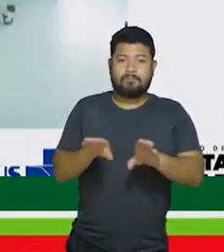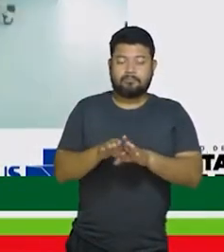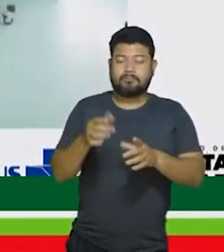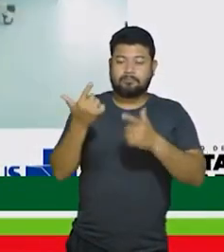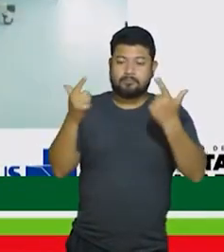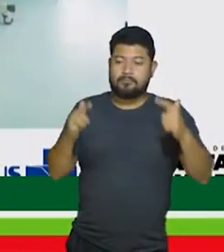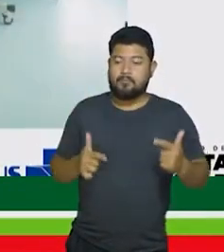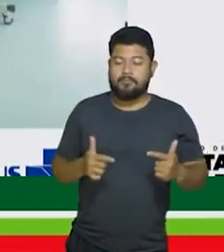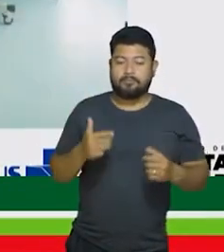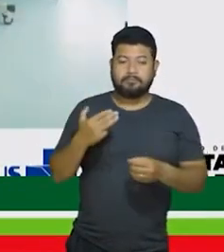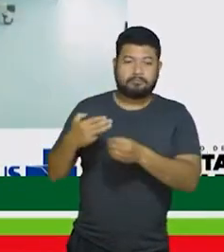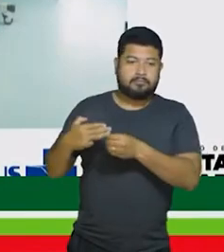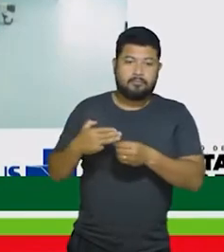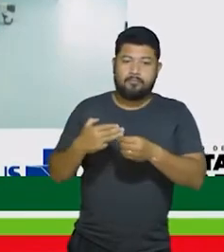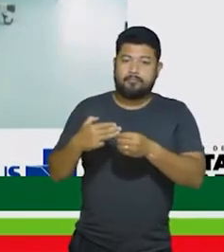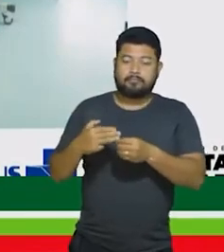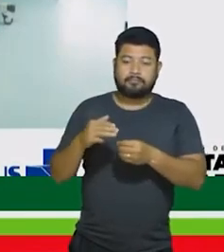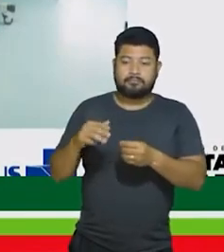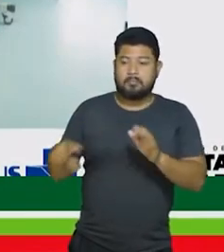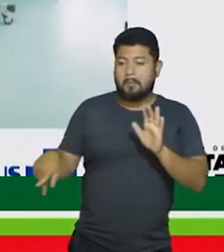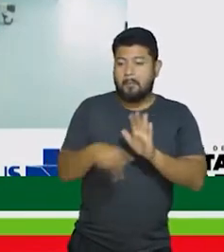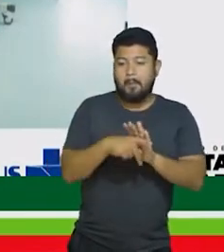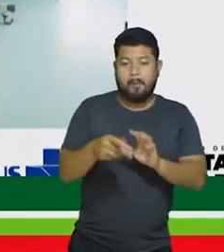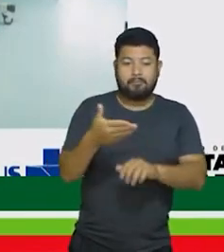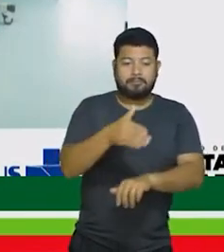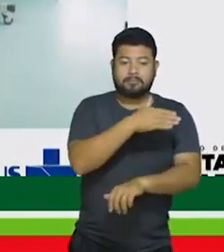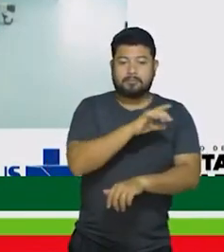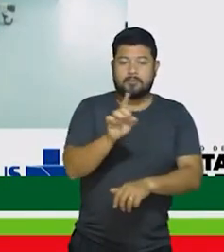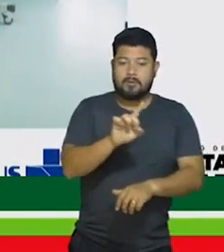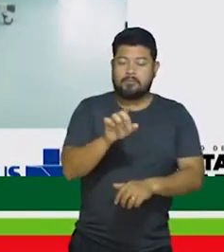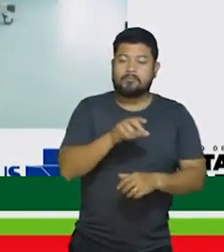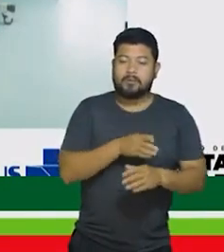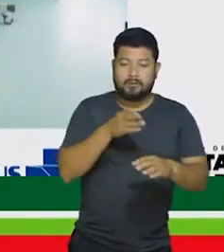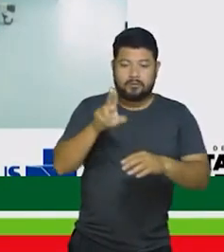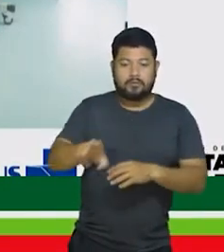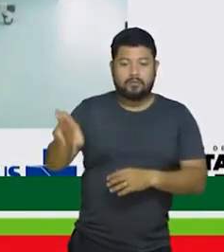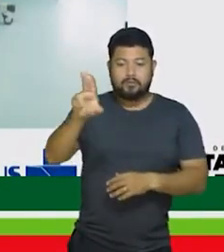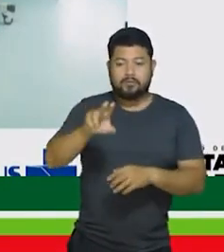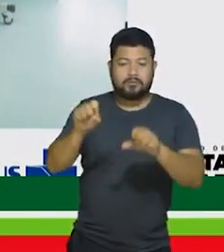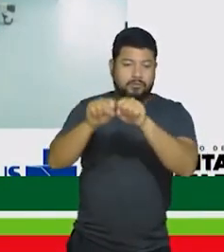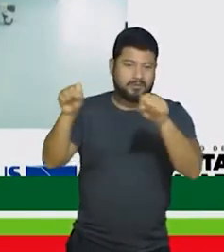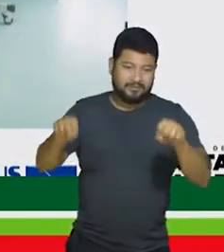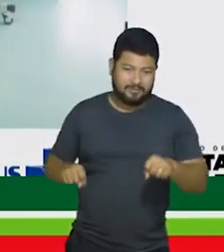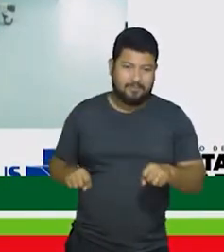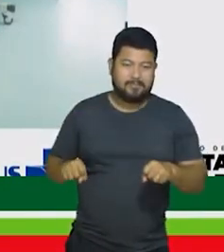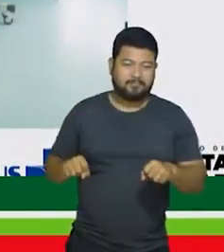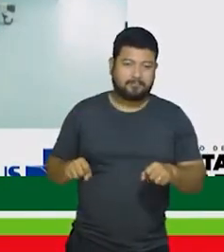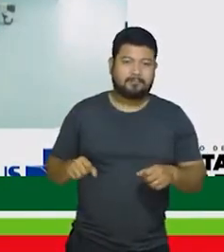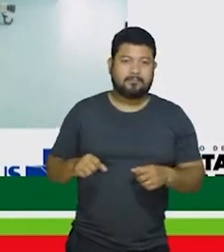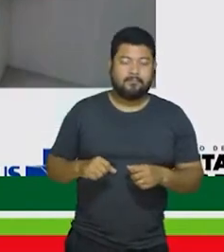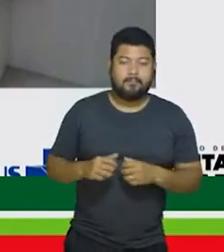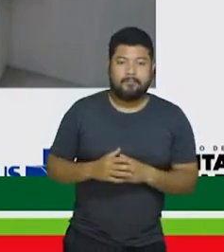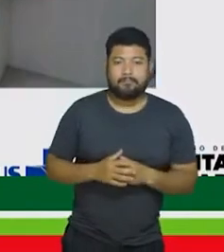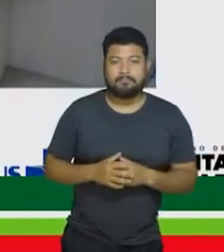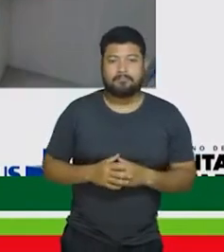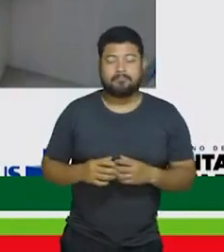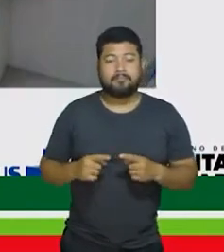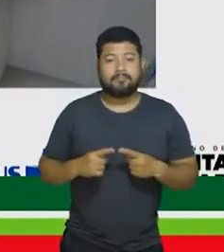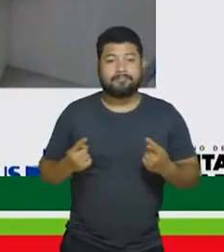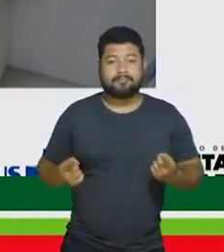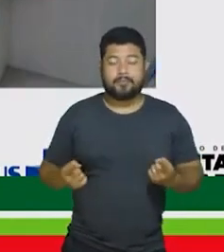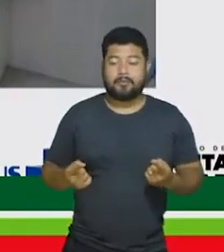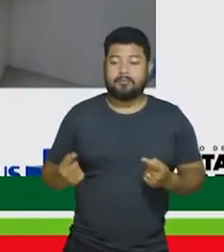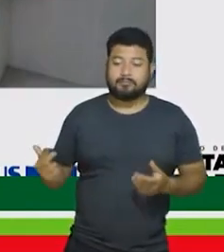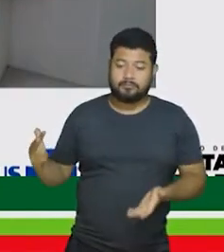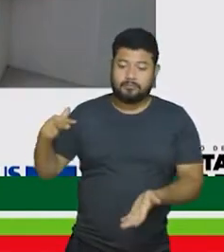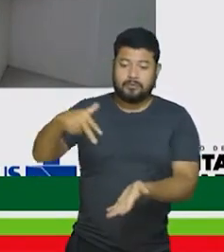que não fazem parte da Serra, utilizam o nosso sistema de saúde. Então, gente está aqui hoje para agradecer